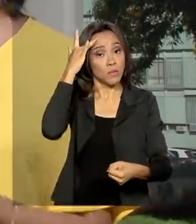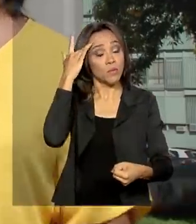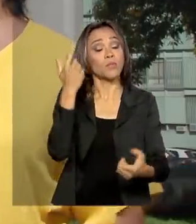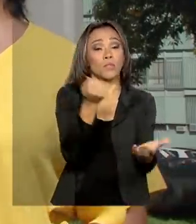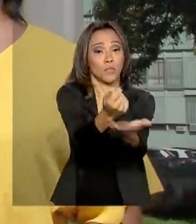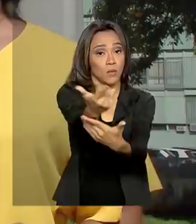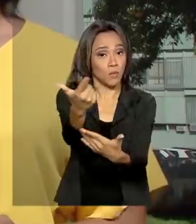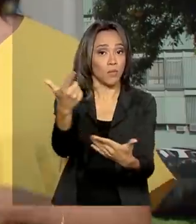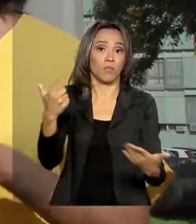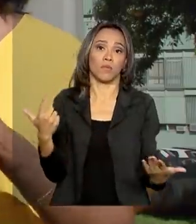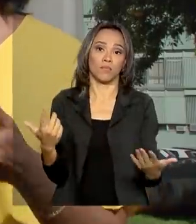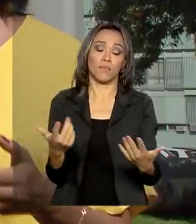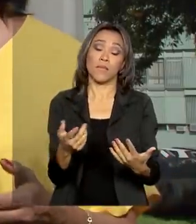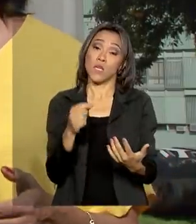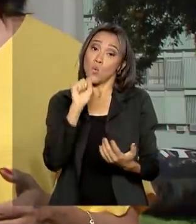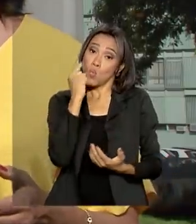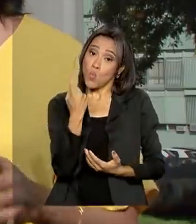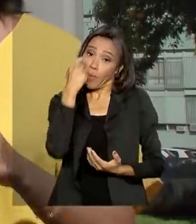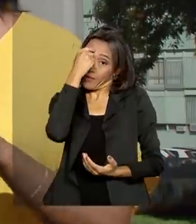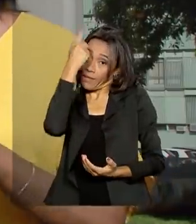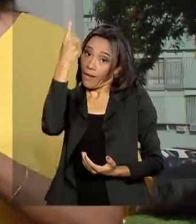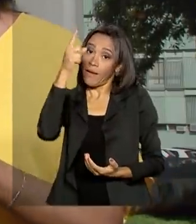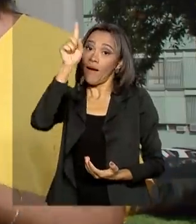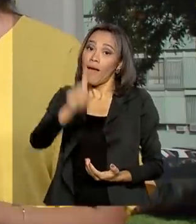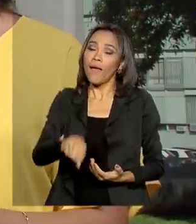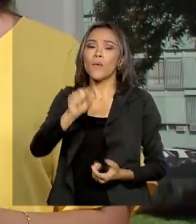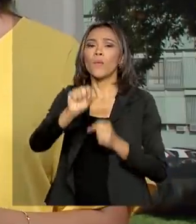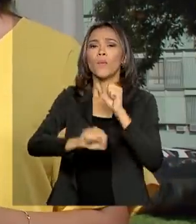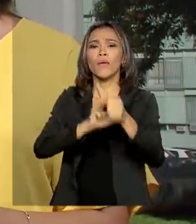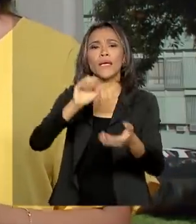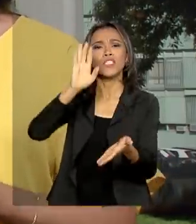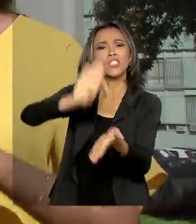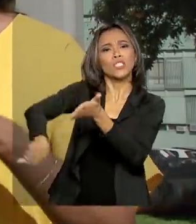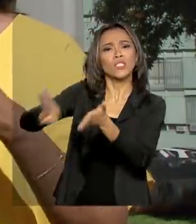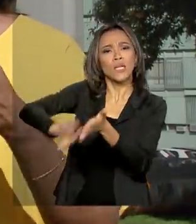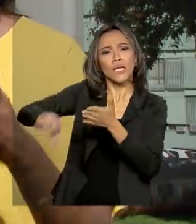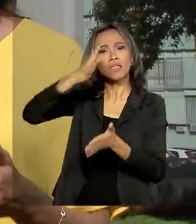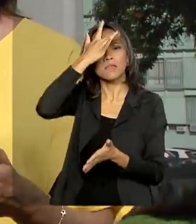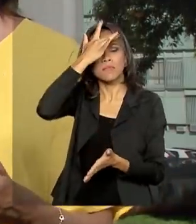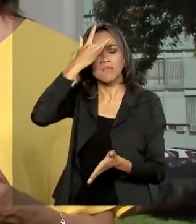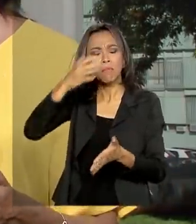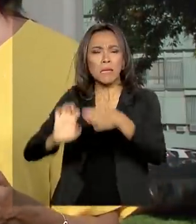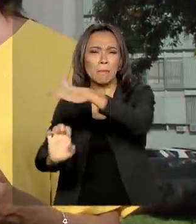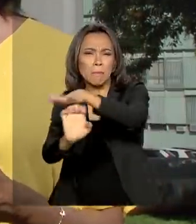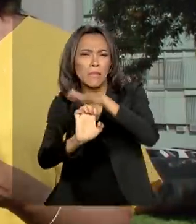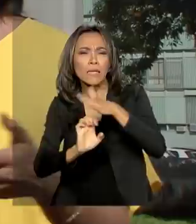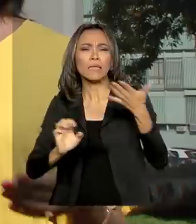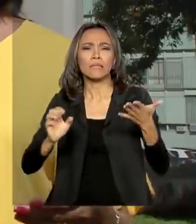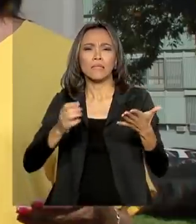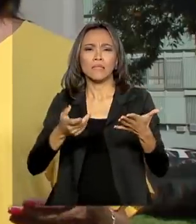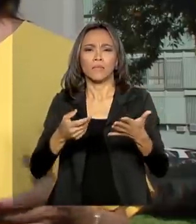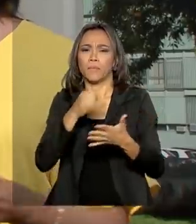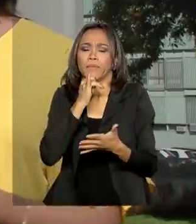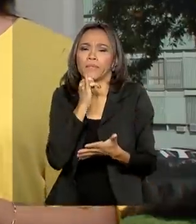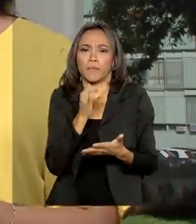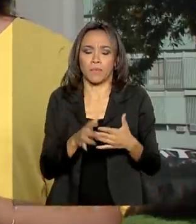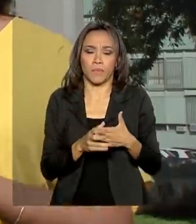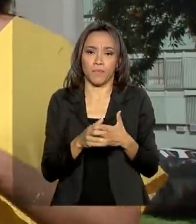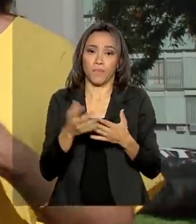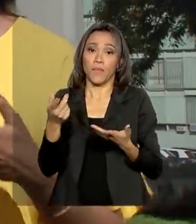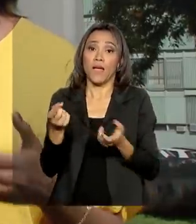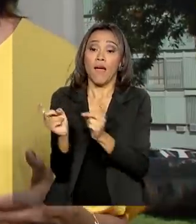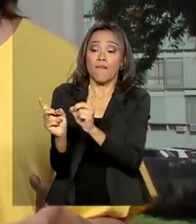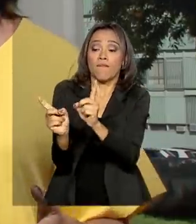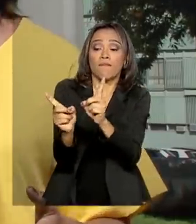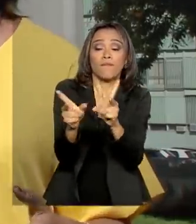bomba do posto. Uma das ideias seria excluir os intermediários no transporte do produto. Por exemplo, liberar a